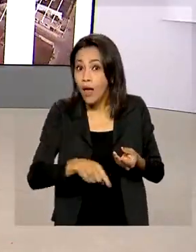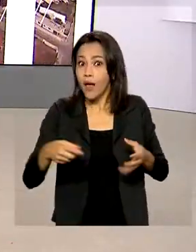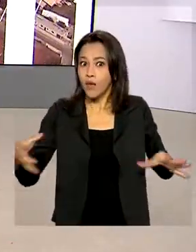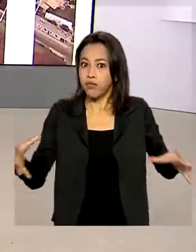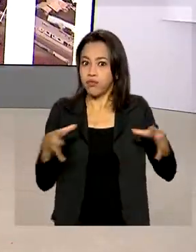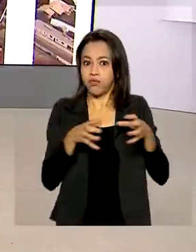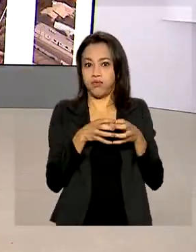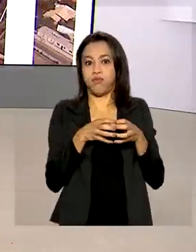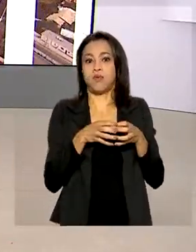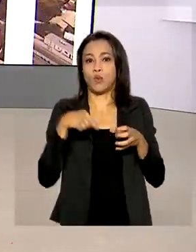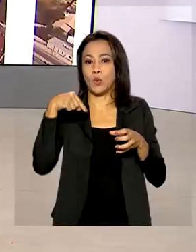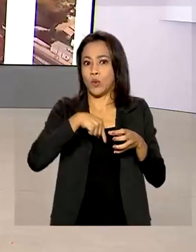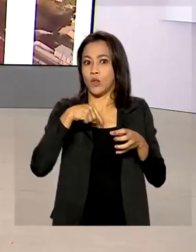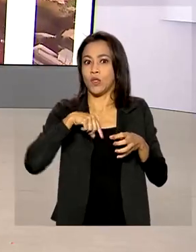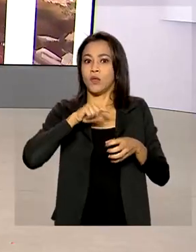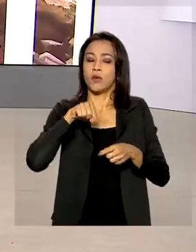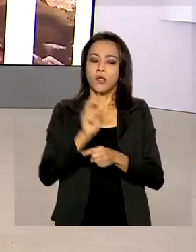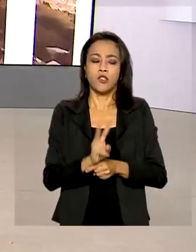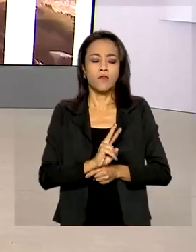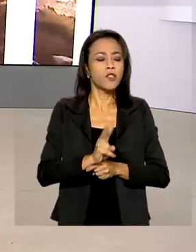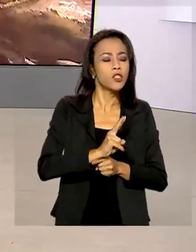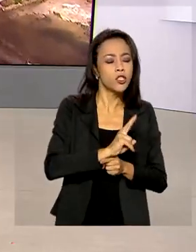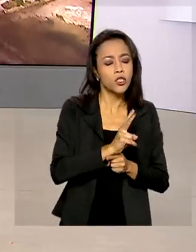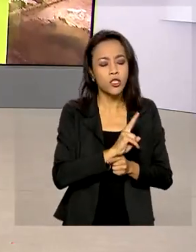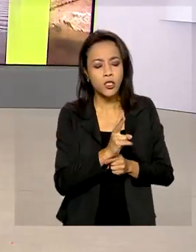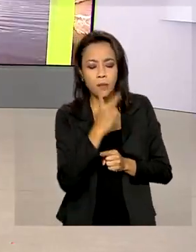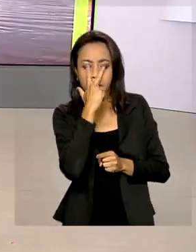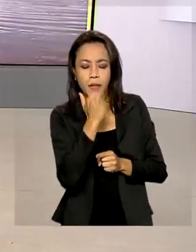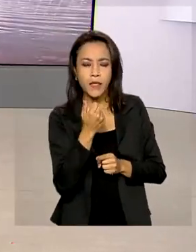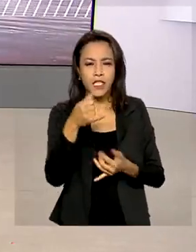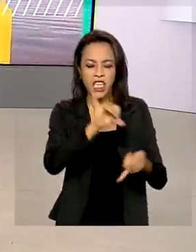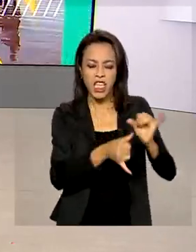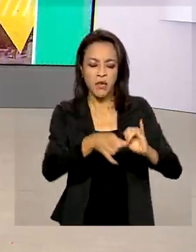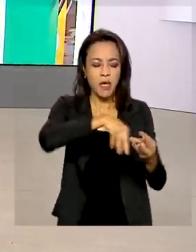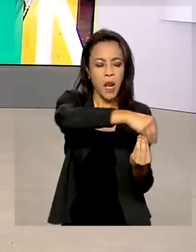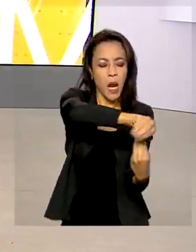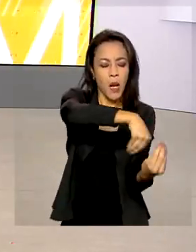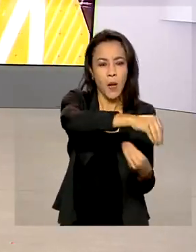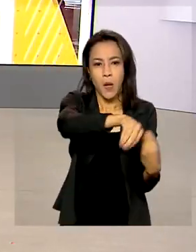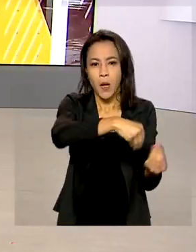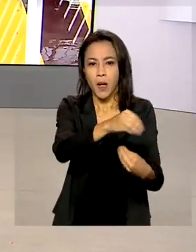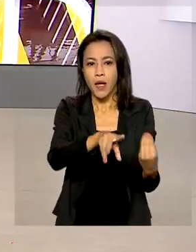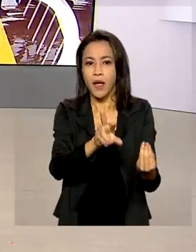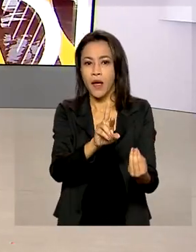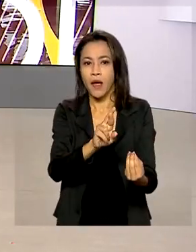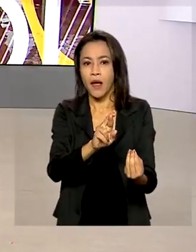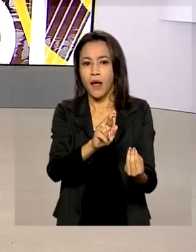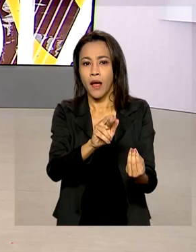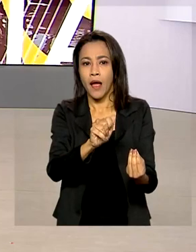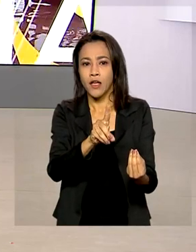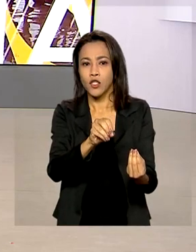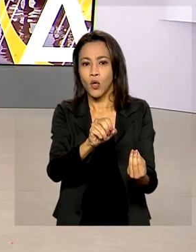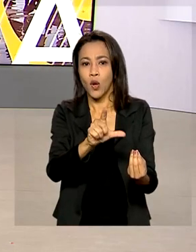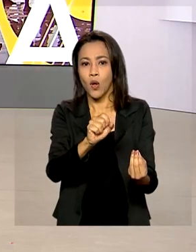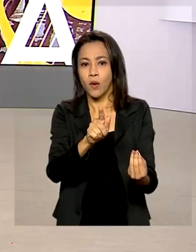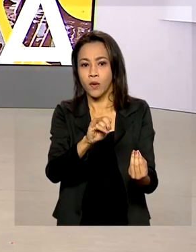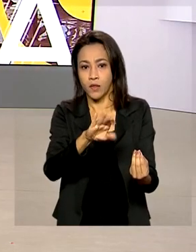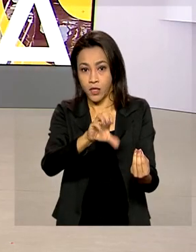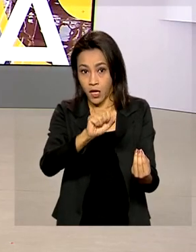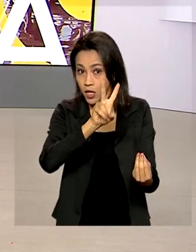das Águas que investiga a presença de substâncias químicas e radiológicas prejudiciais à saúde no